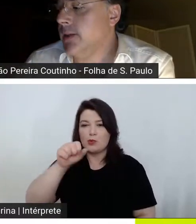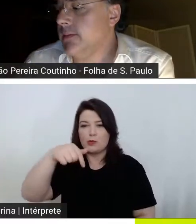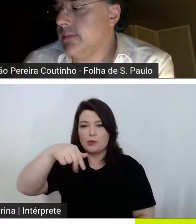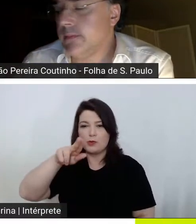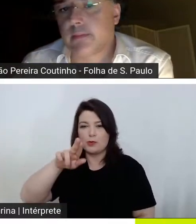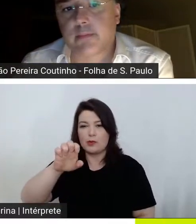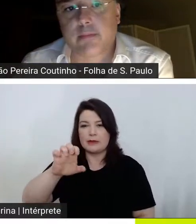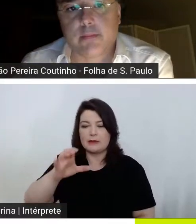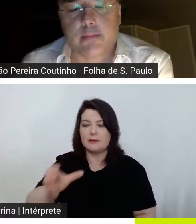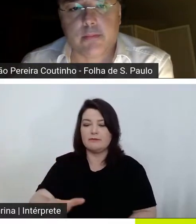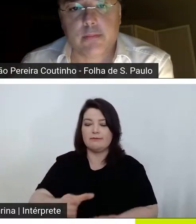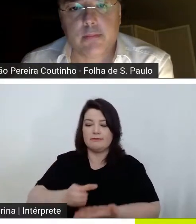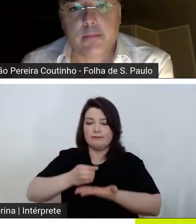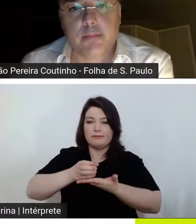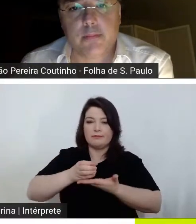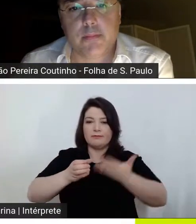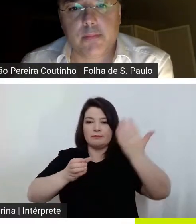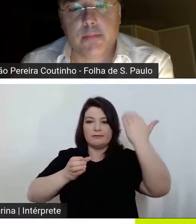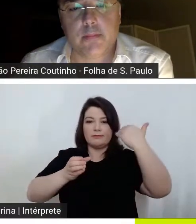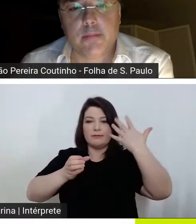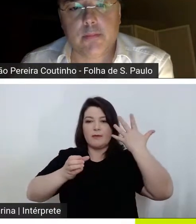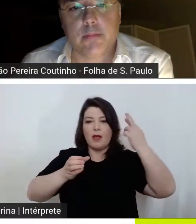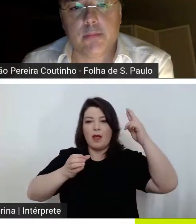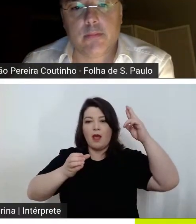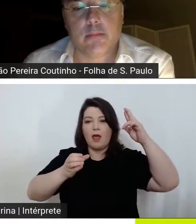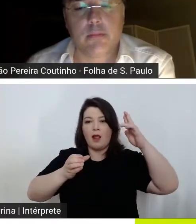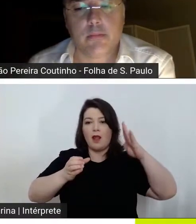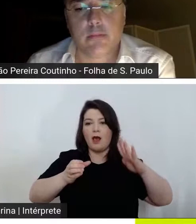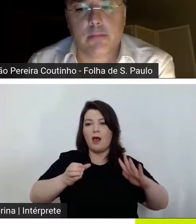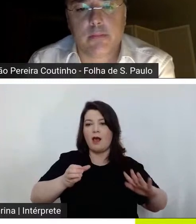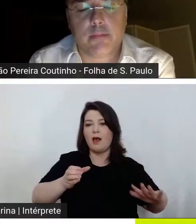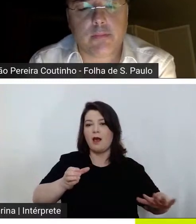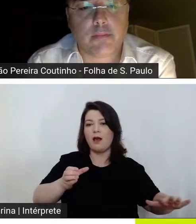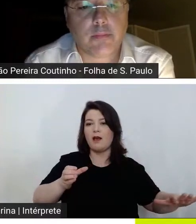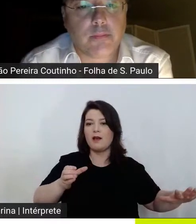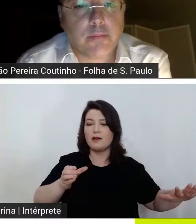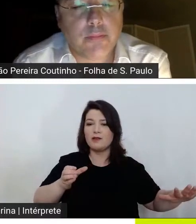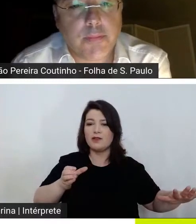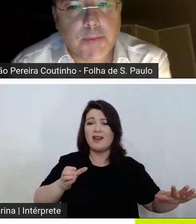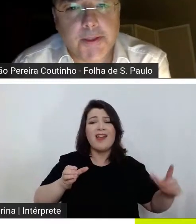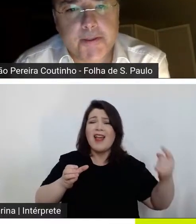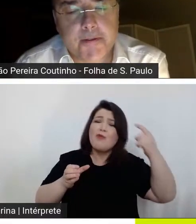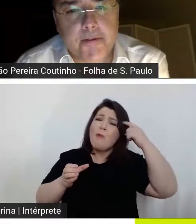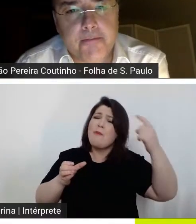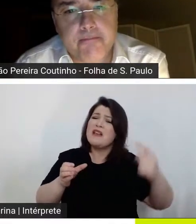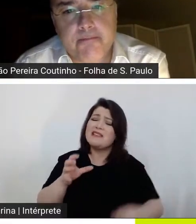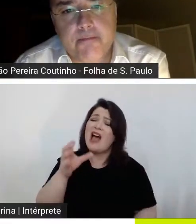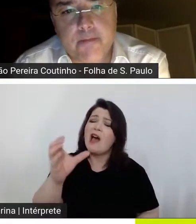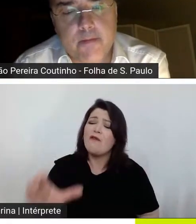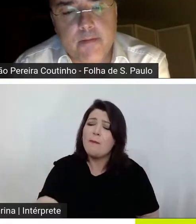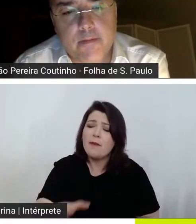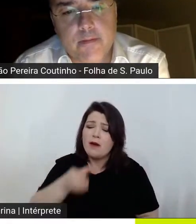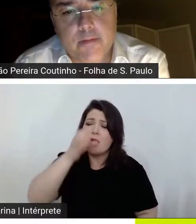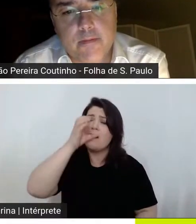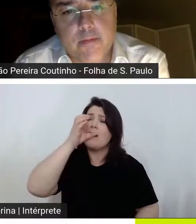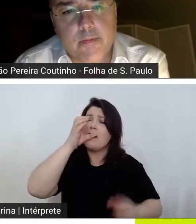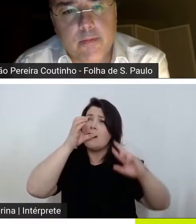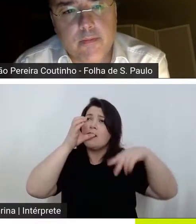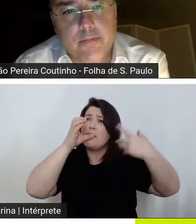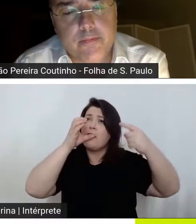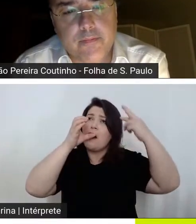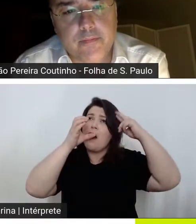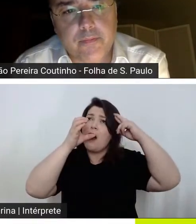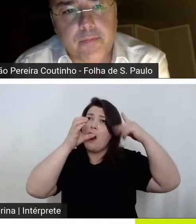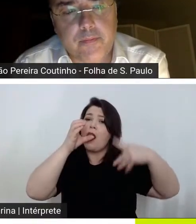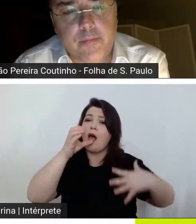relaxa não é que ele tem todo um pensamento eu vou tomar um uísque para poder relaxar ele vai sendo